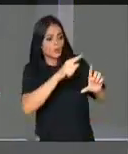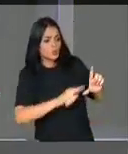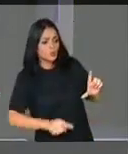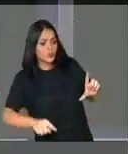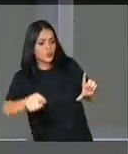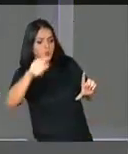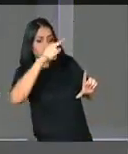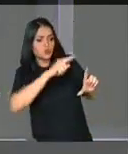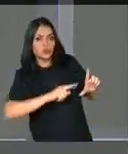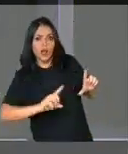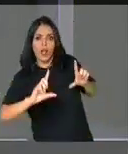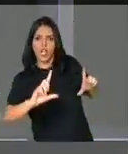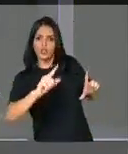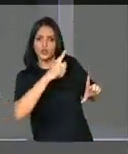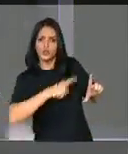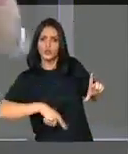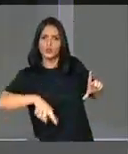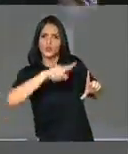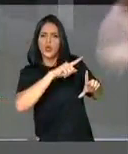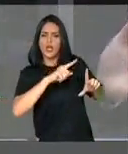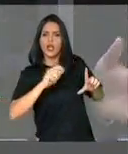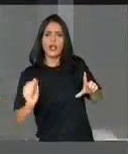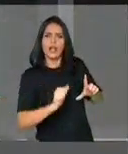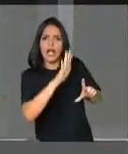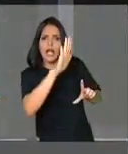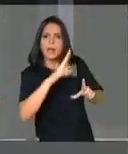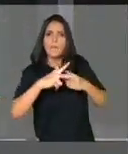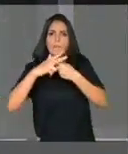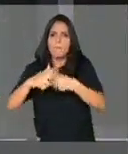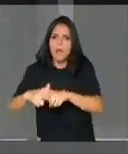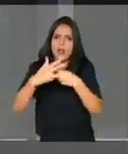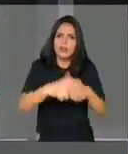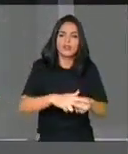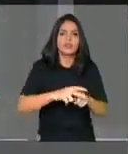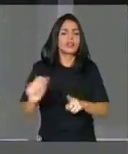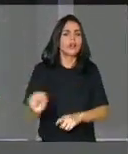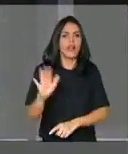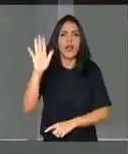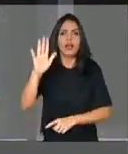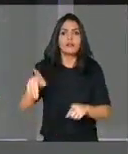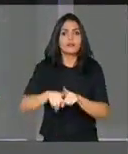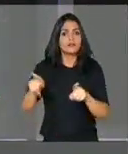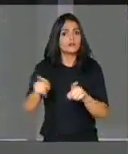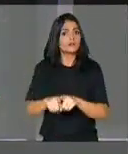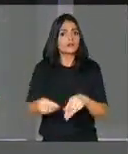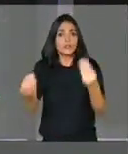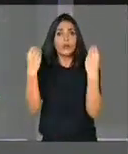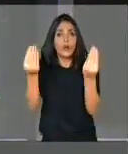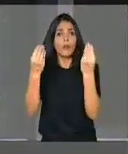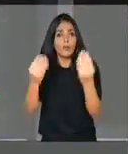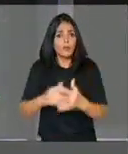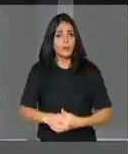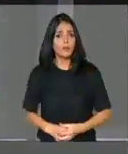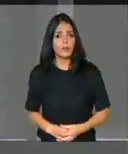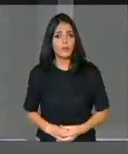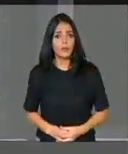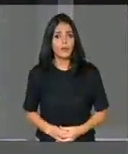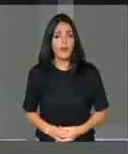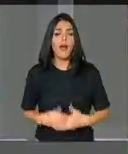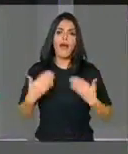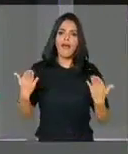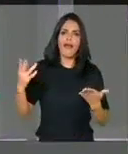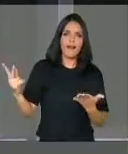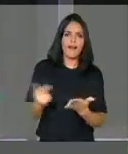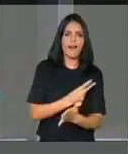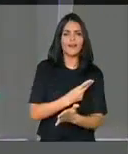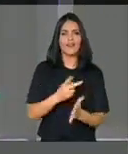insumo sobe, a peça sobe, a manutenção do caminhão sobe, a mão de obra na oficina sobe. E aí vem